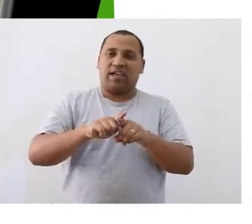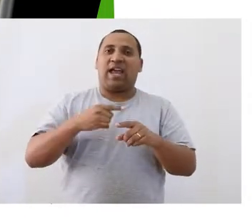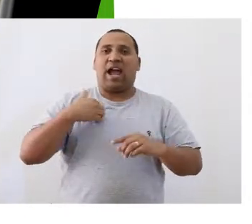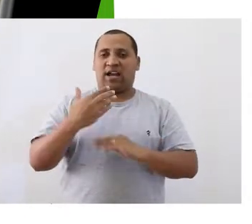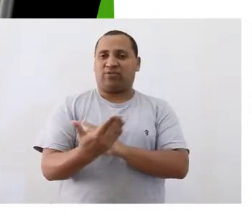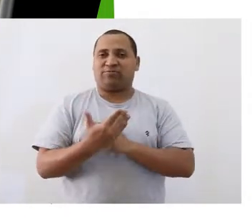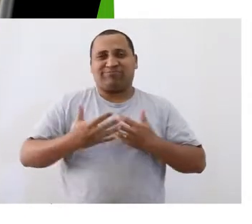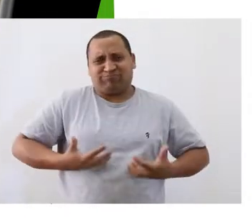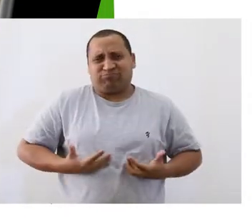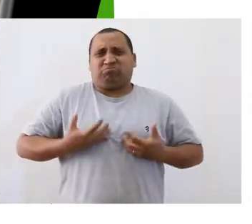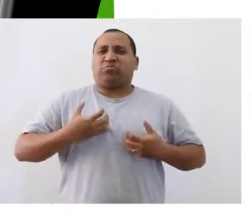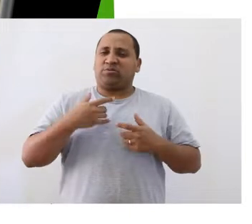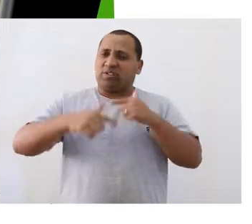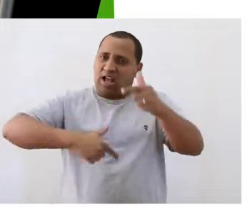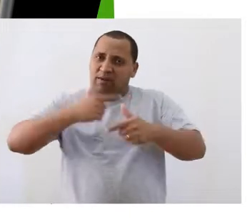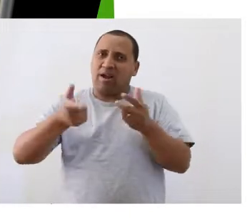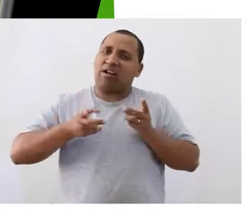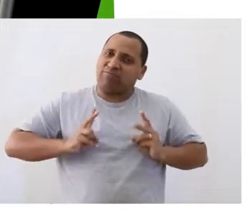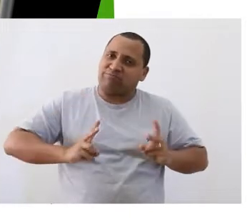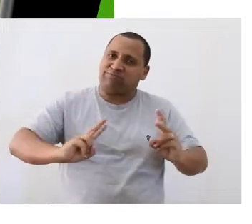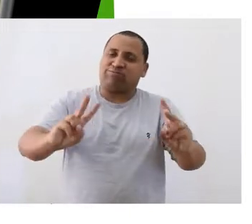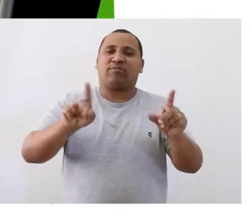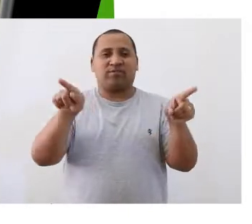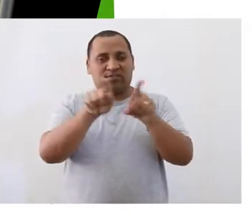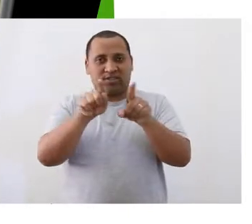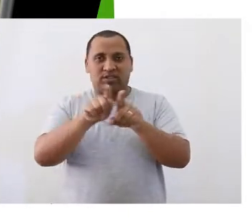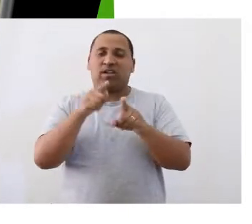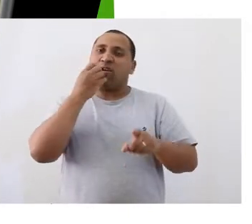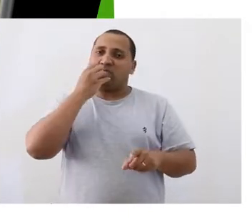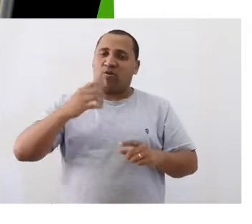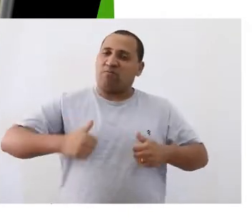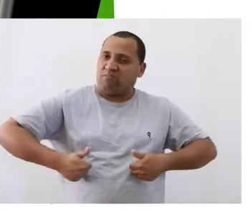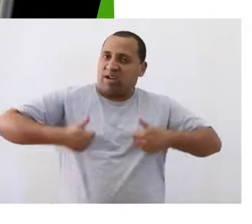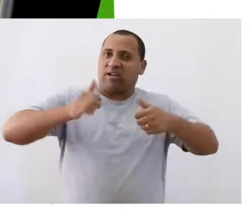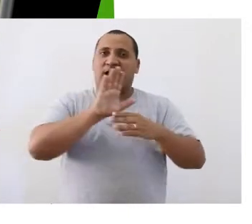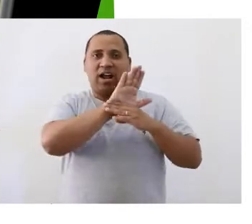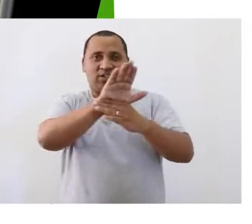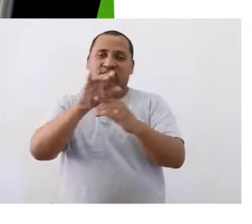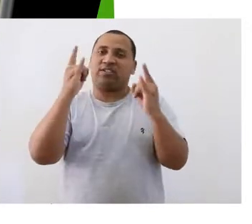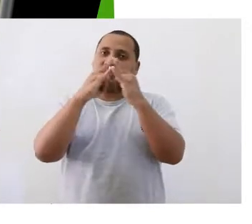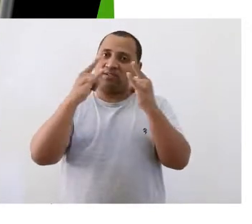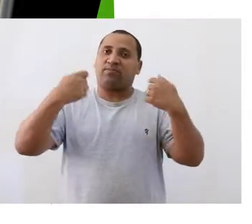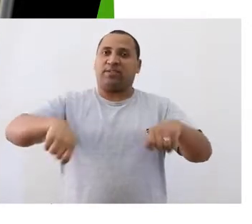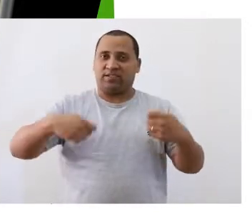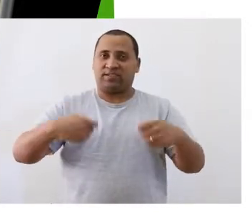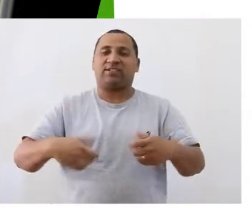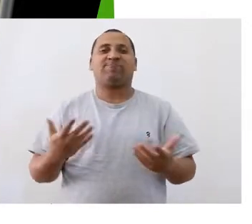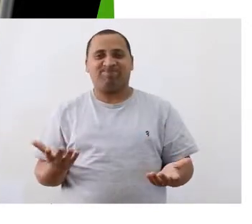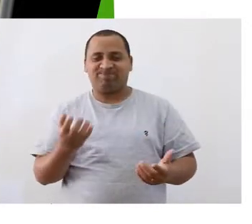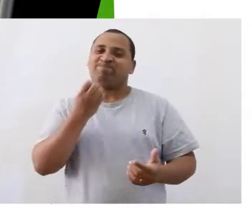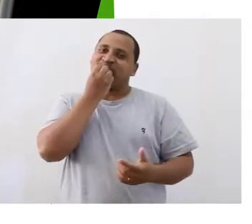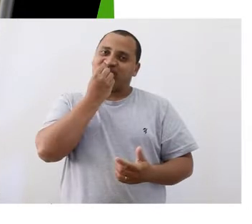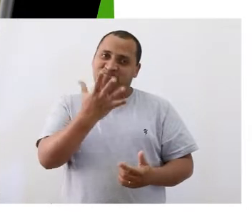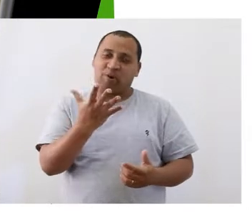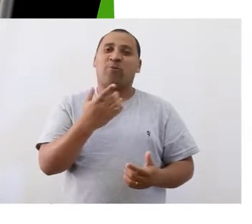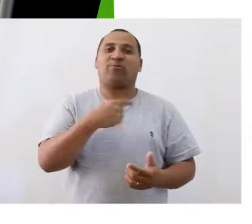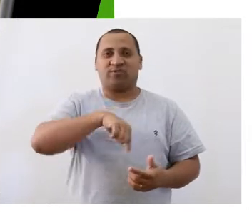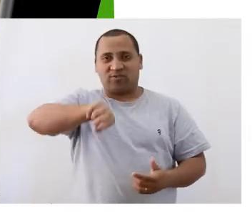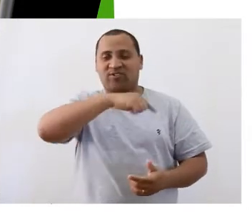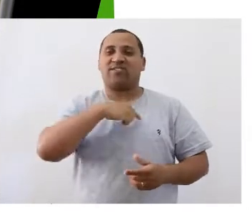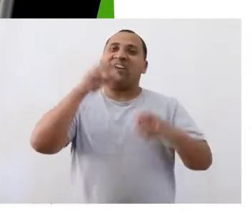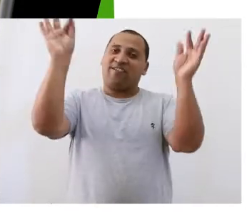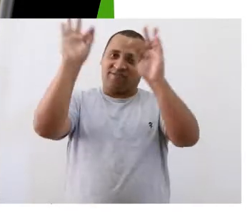forças para continuar trabalhando e dando o nosso melhor para essa instituição crescer. Então é isso,